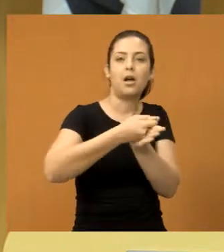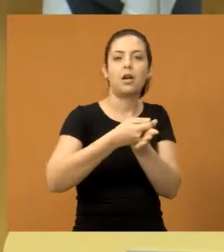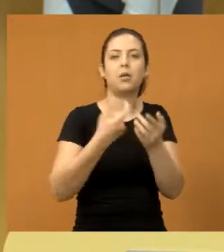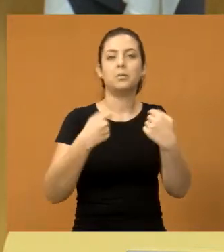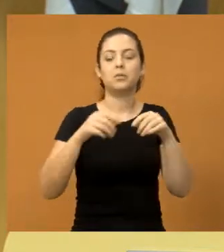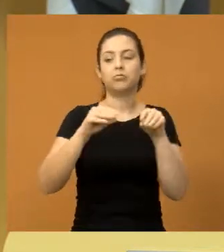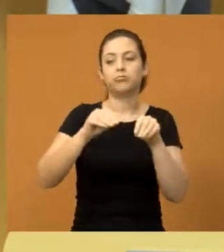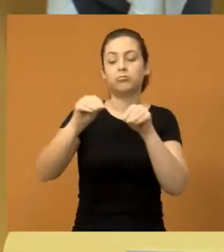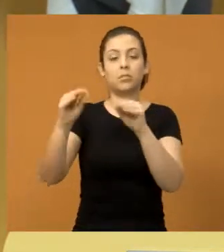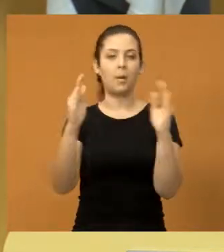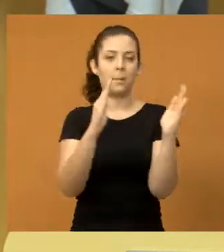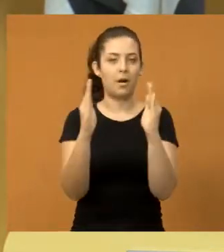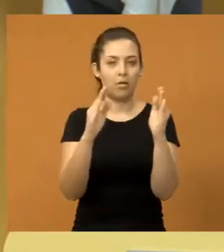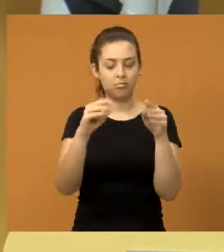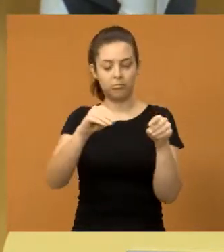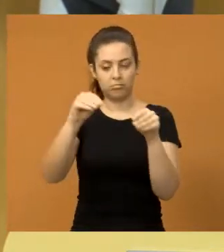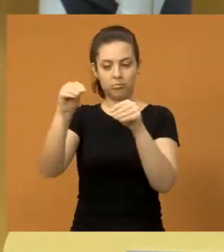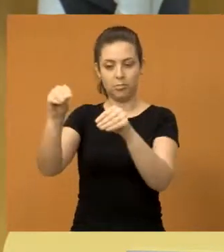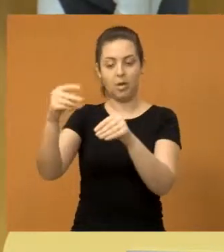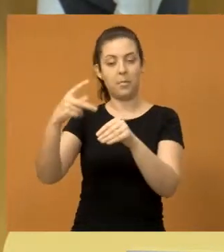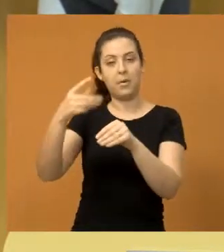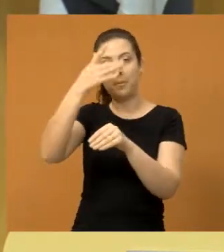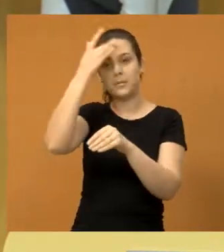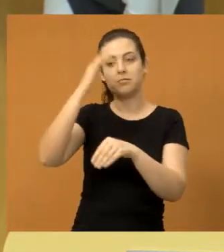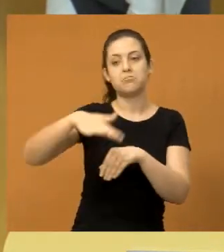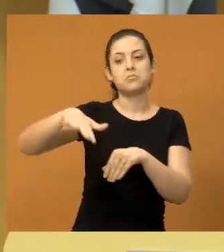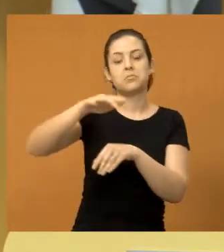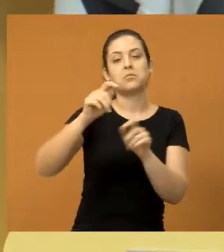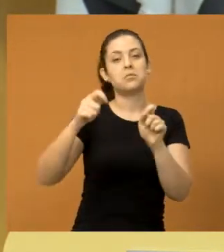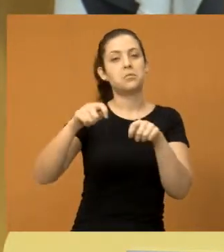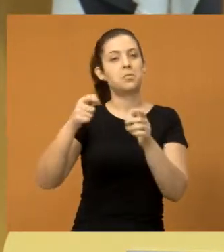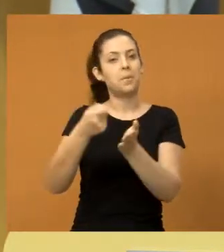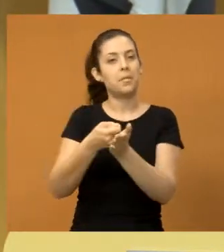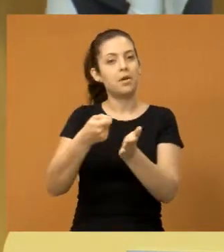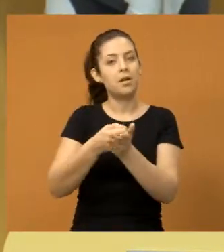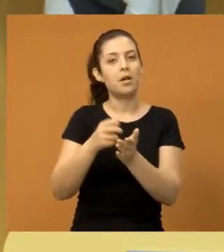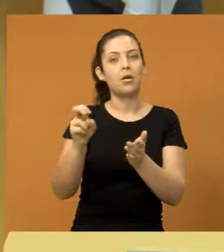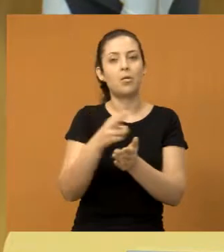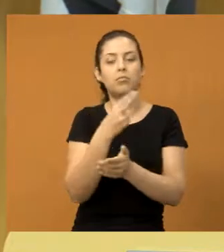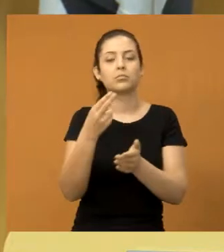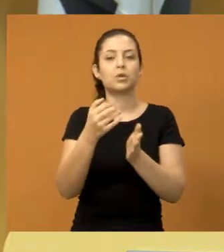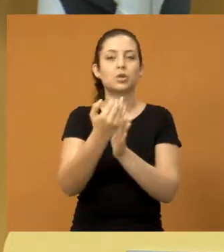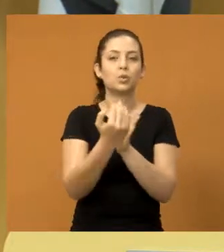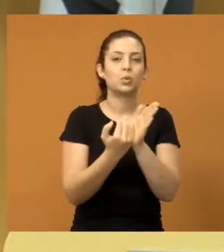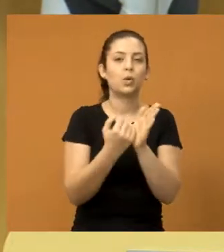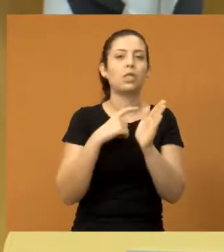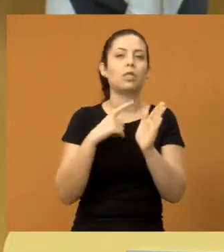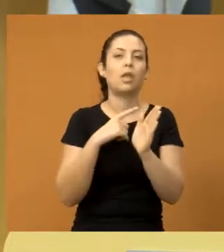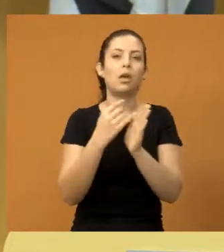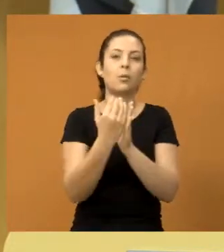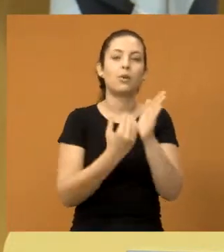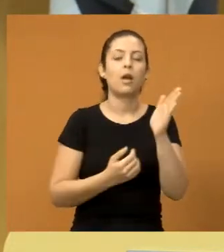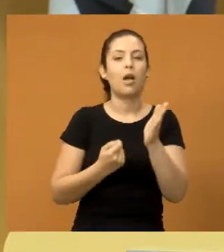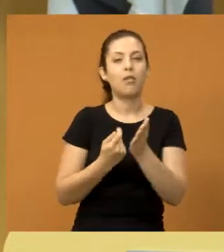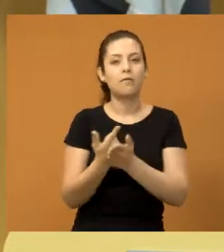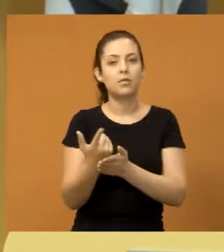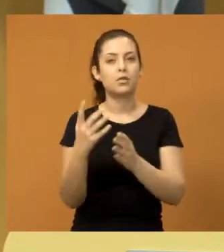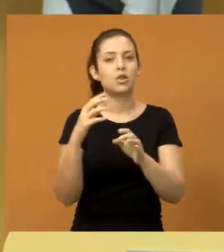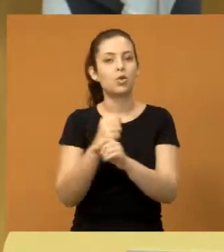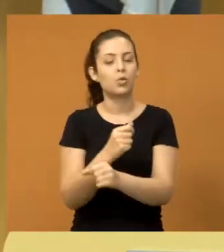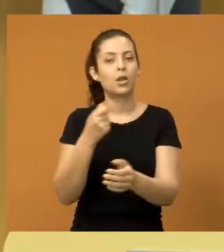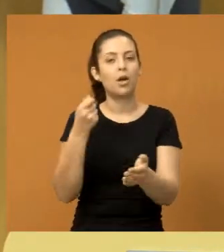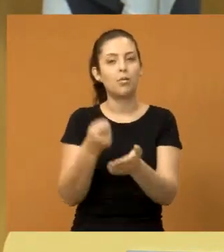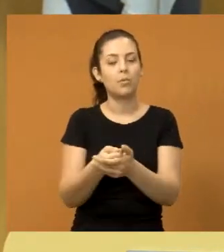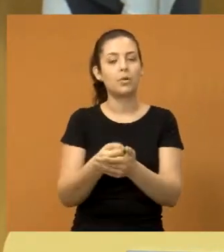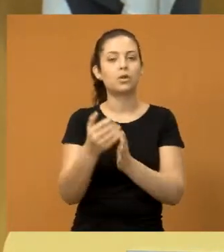a prorrogação desse prazo para que as pessoas possam até mesmo pagar a parcela à vista com desconto,